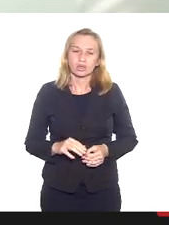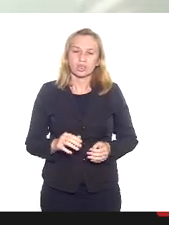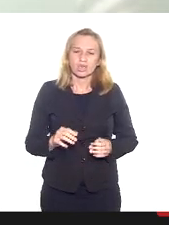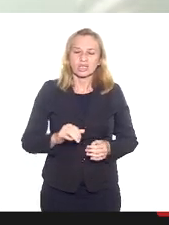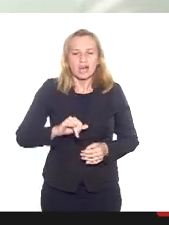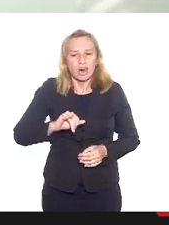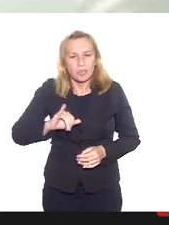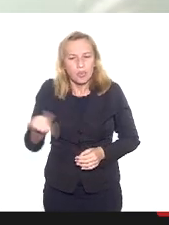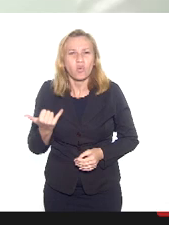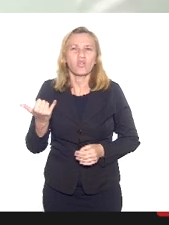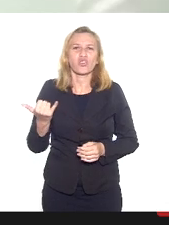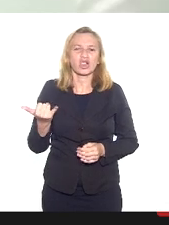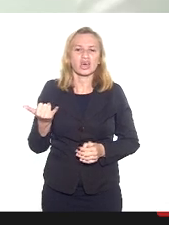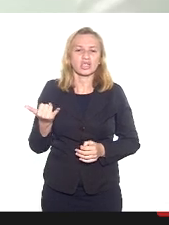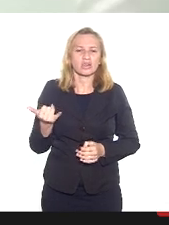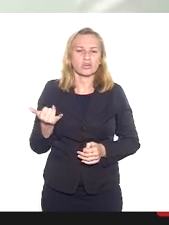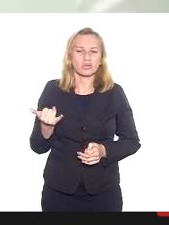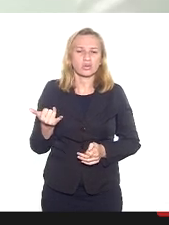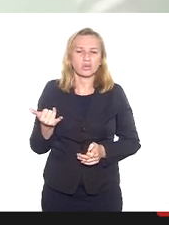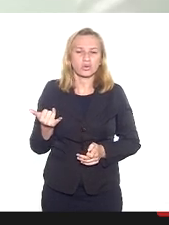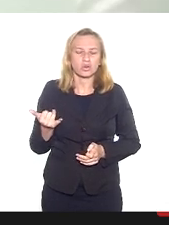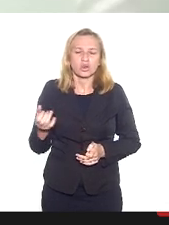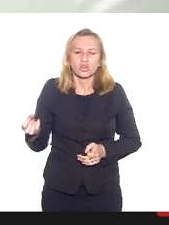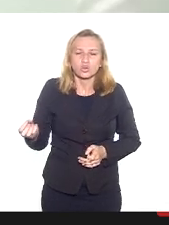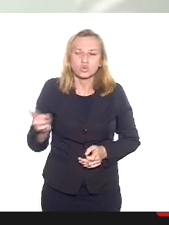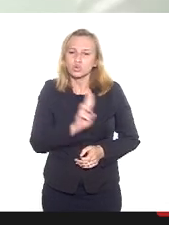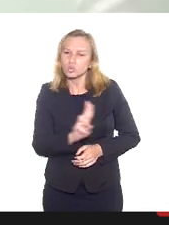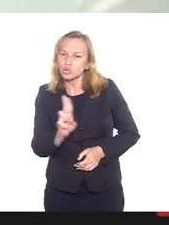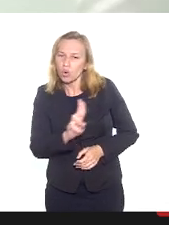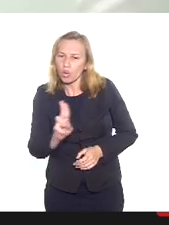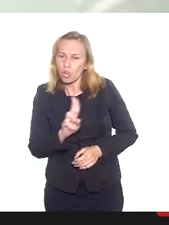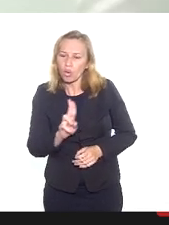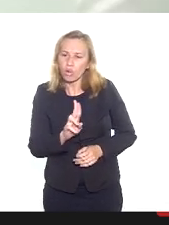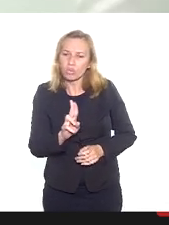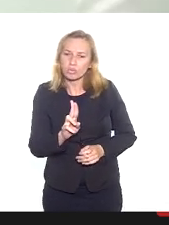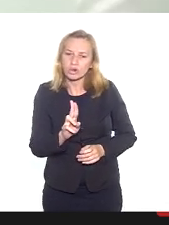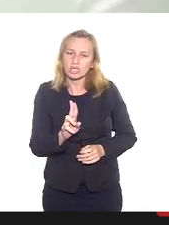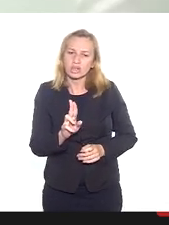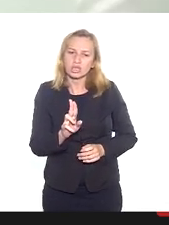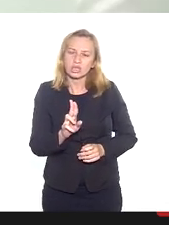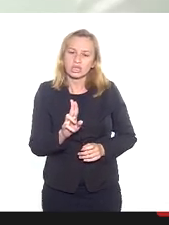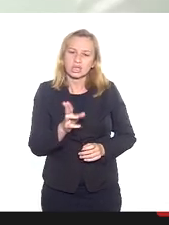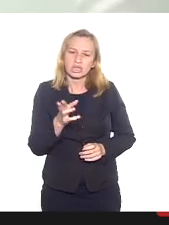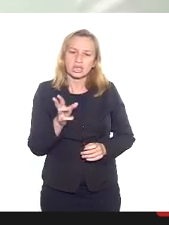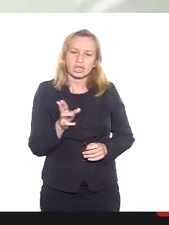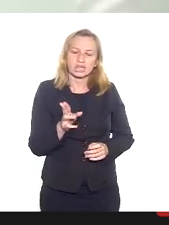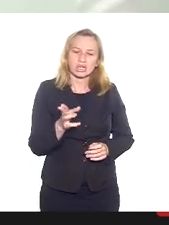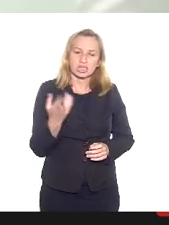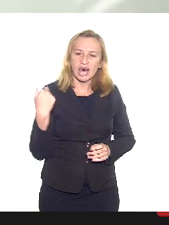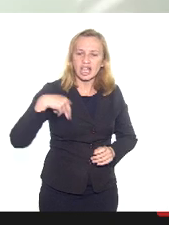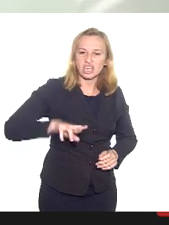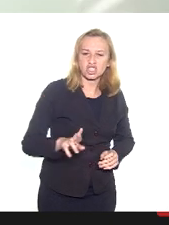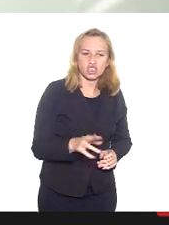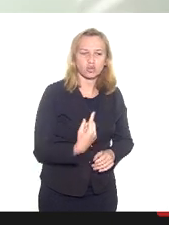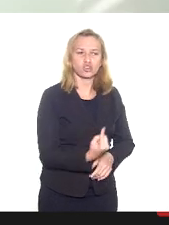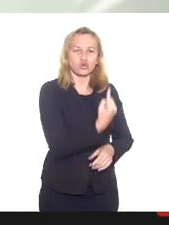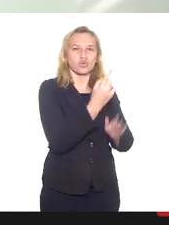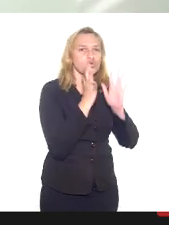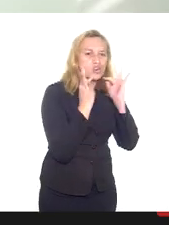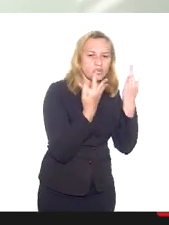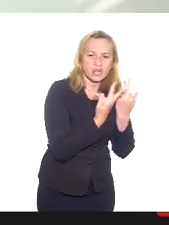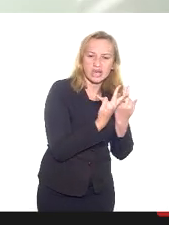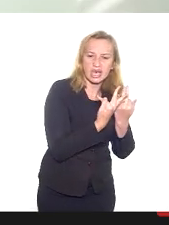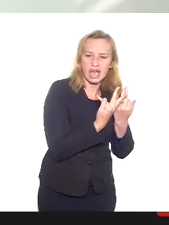apropriam do nome da religião, de um familiar que frequenta para fazer coação, inibição,